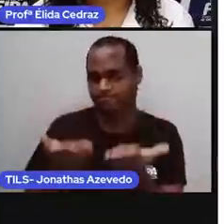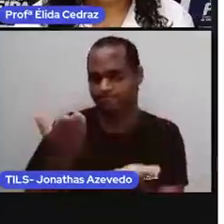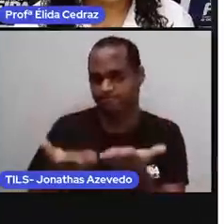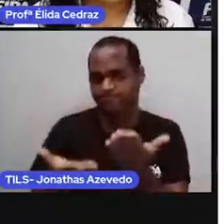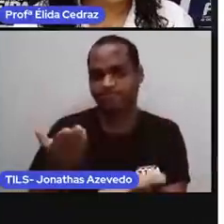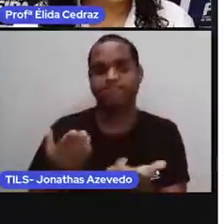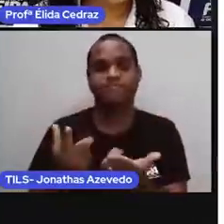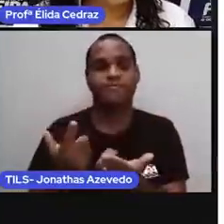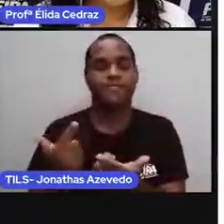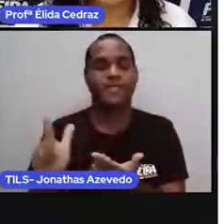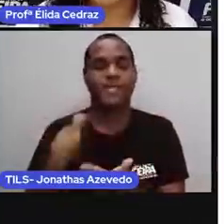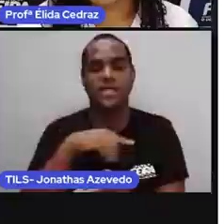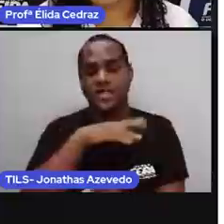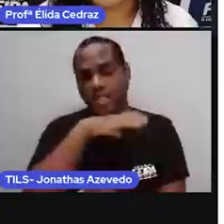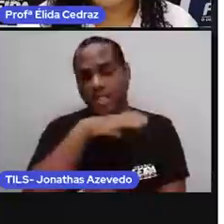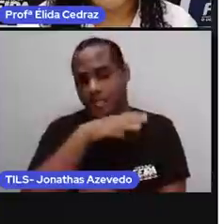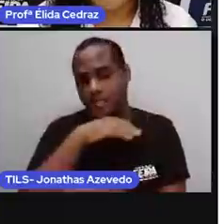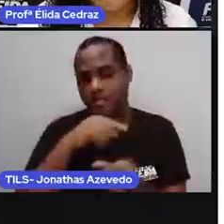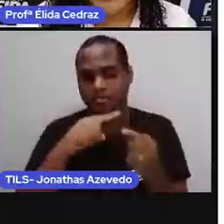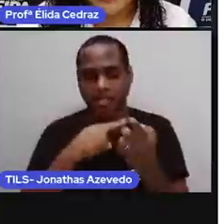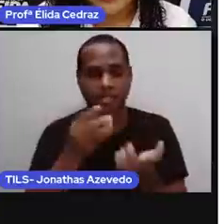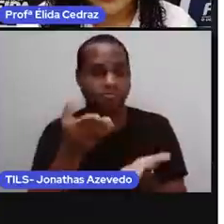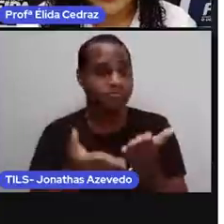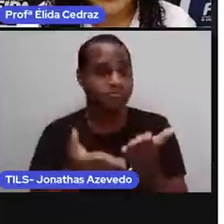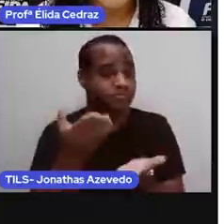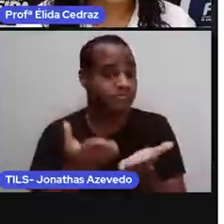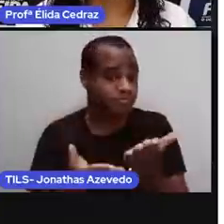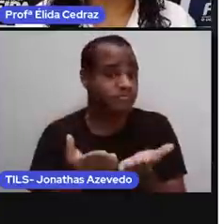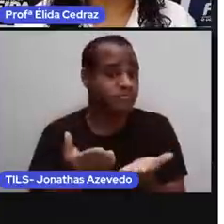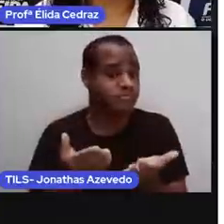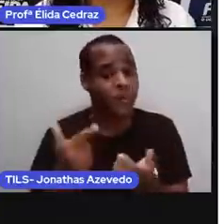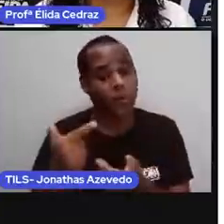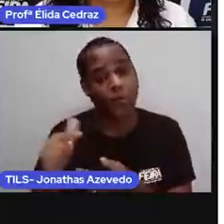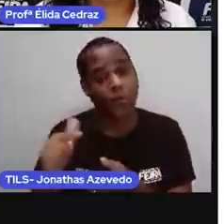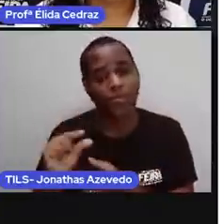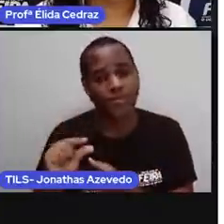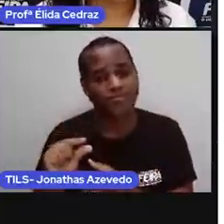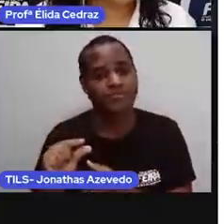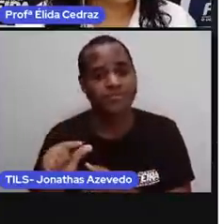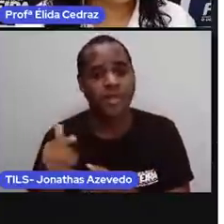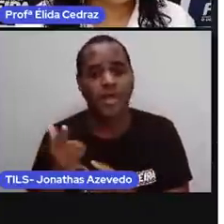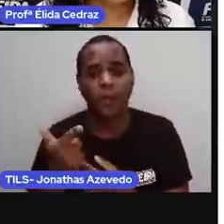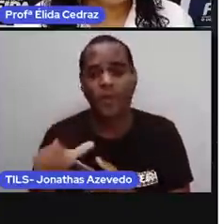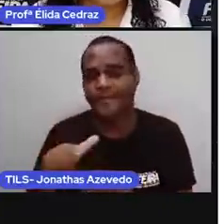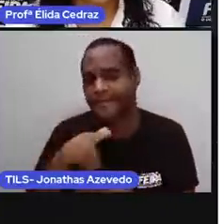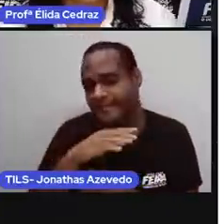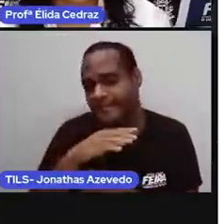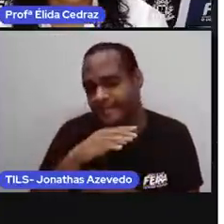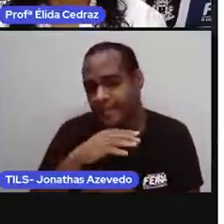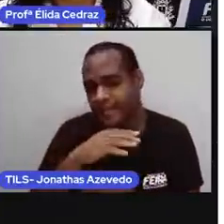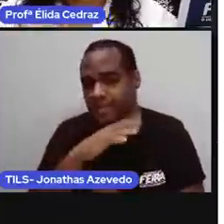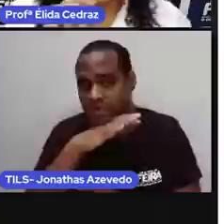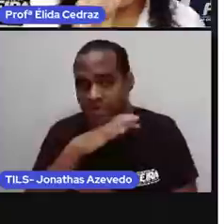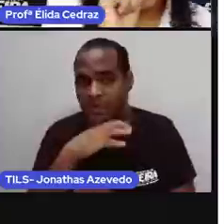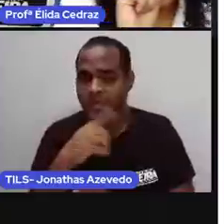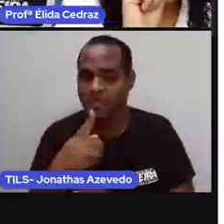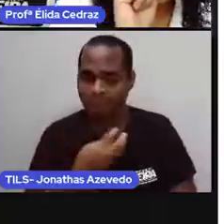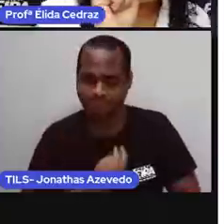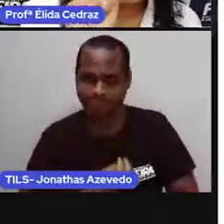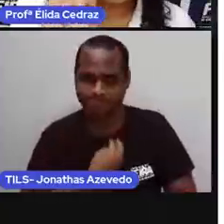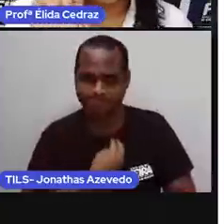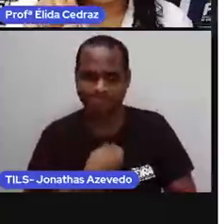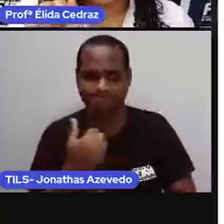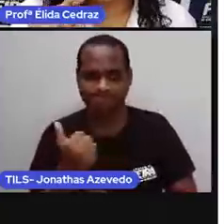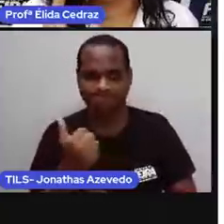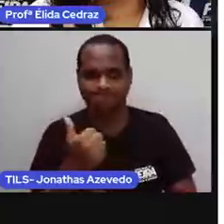Qual é o animal que pesa menos? E qual é o animal que vive mais? A